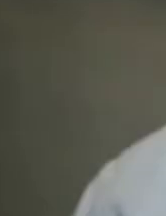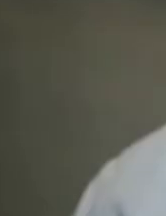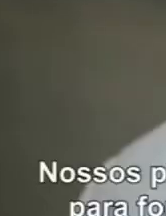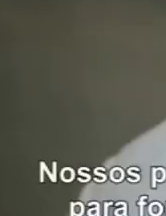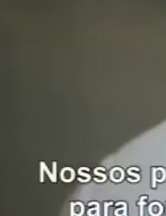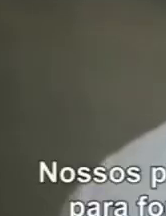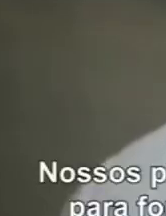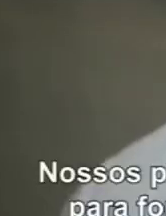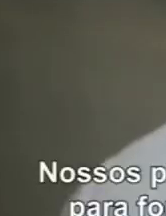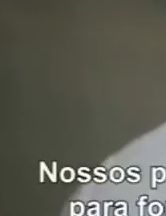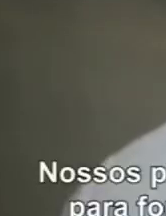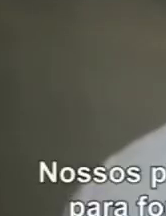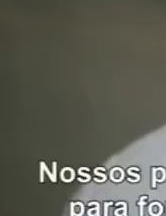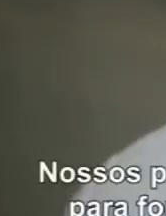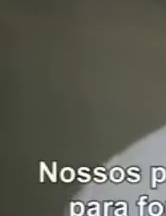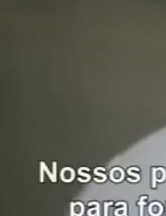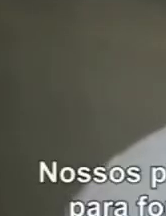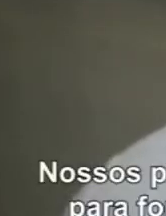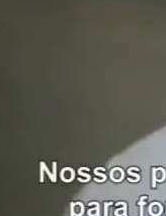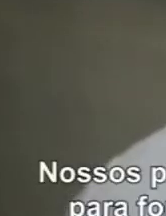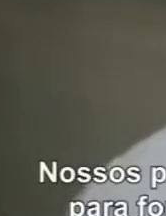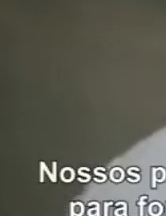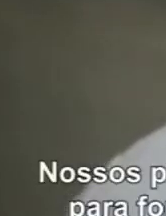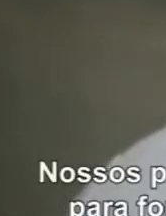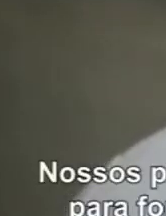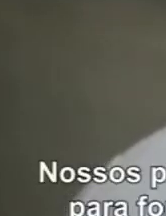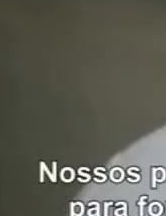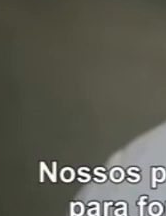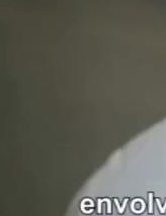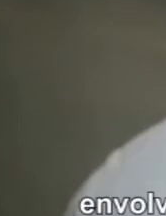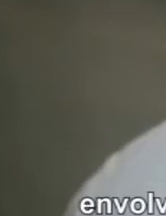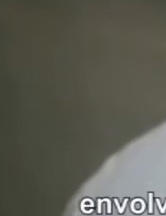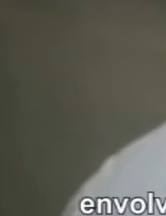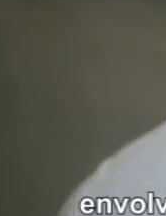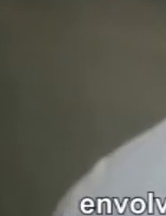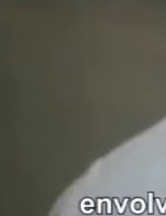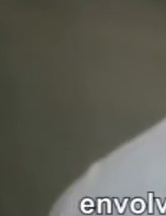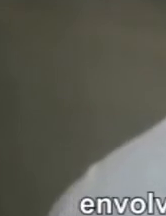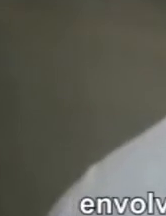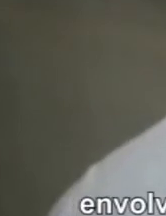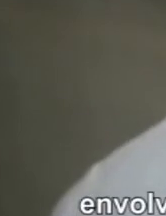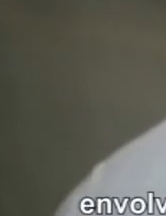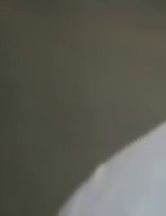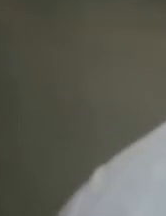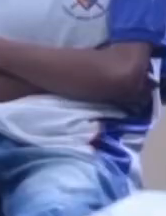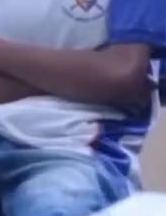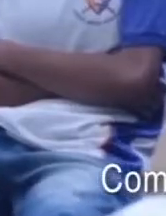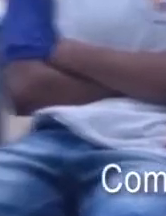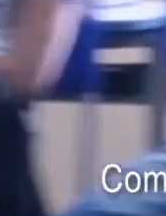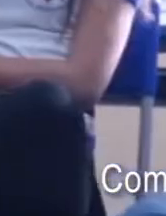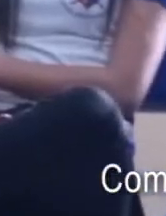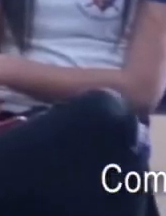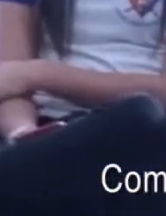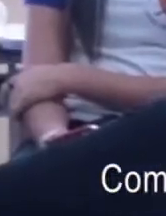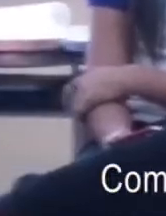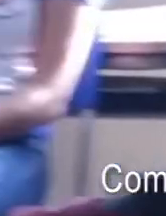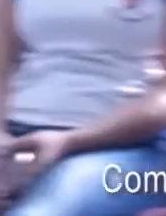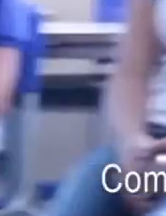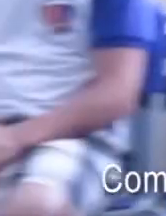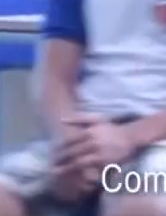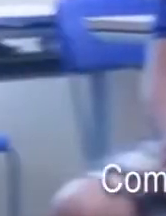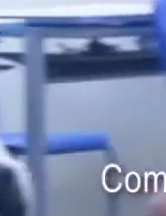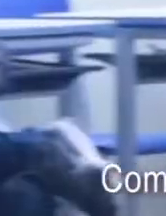Nossos processos participativos para a formação de lideranças envolvem temáticas como comunicação não violenta,